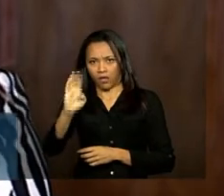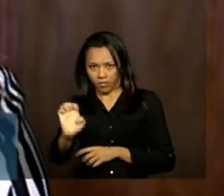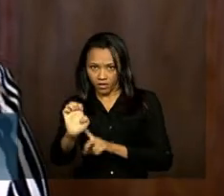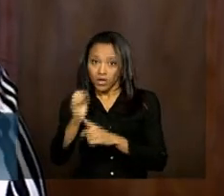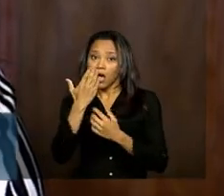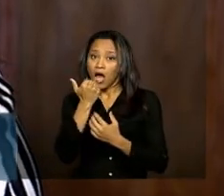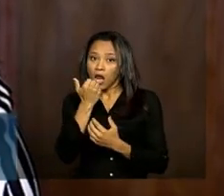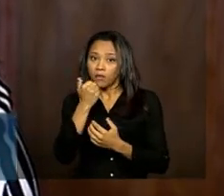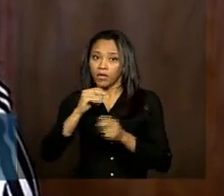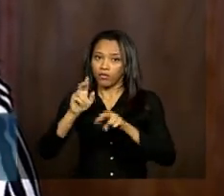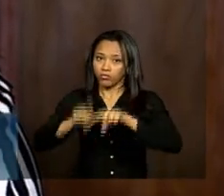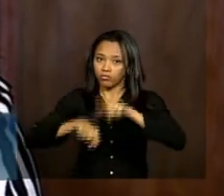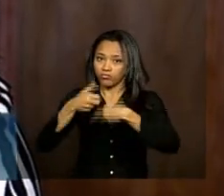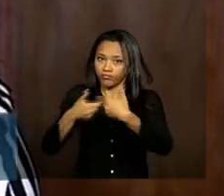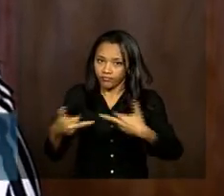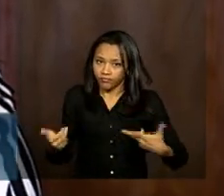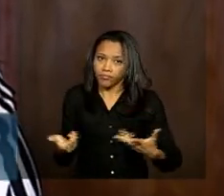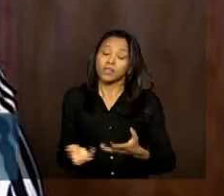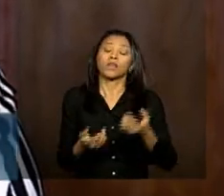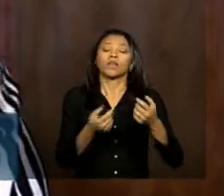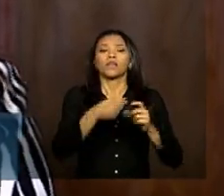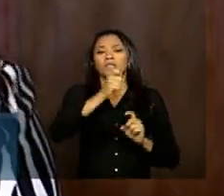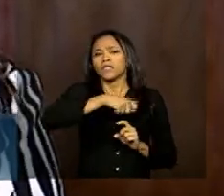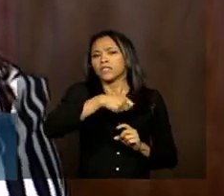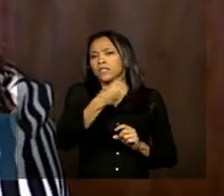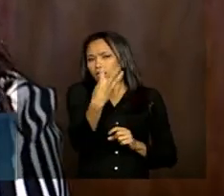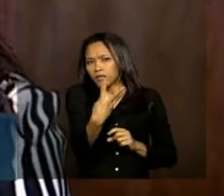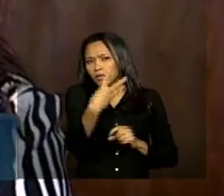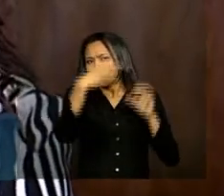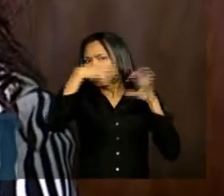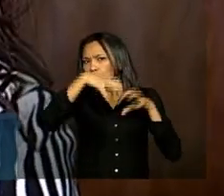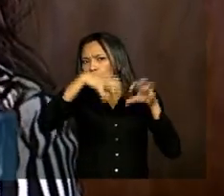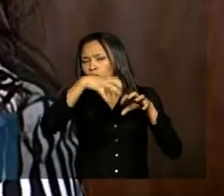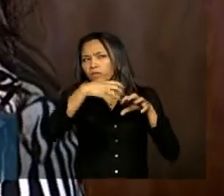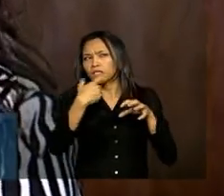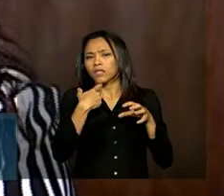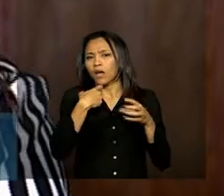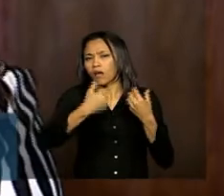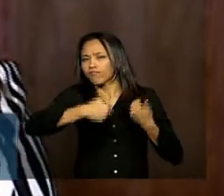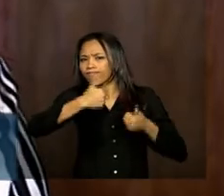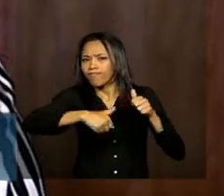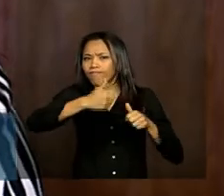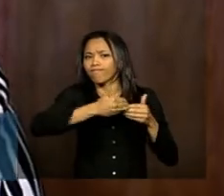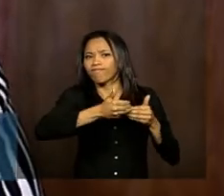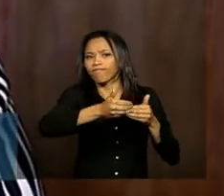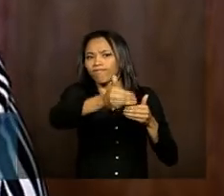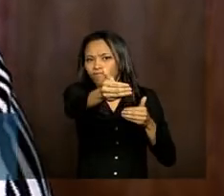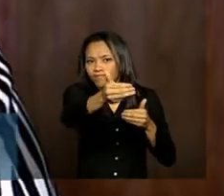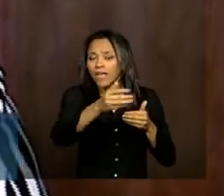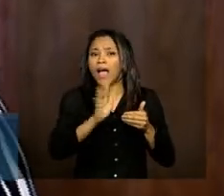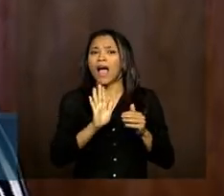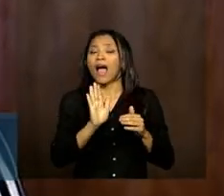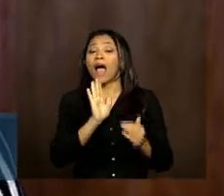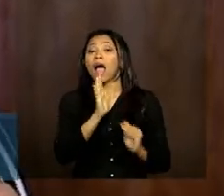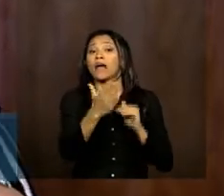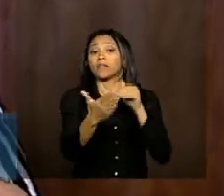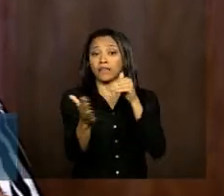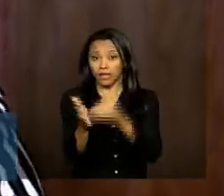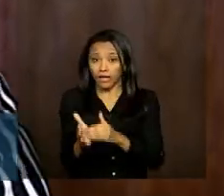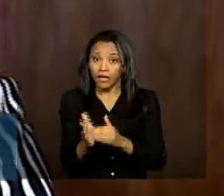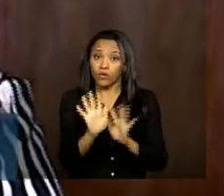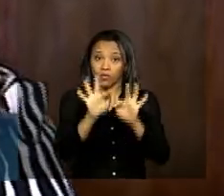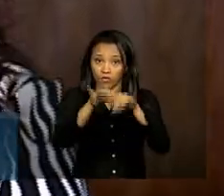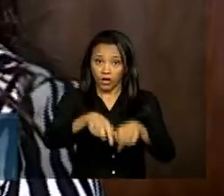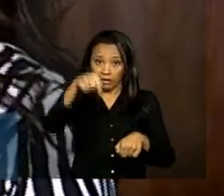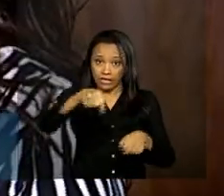chuva dos próximos três meses e vamos fazer um levantamento entregar até o final dessa semana para a